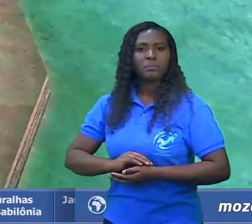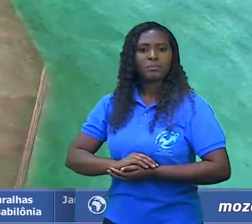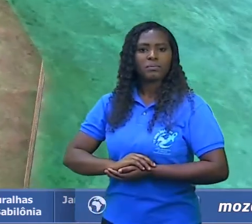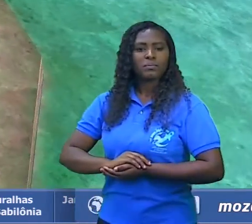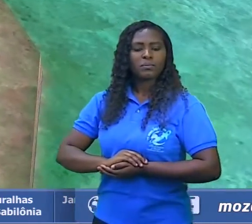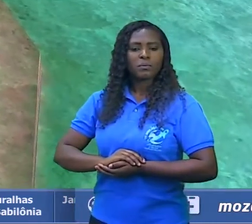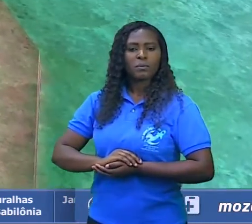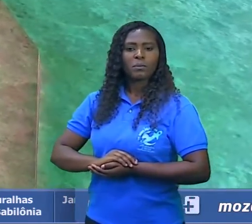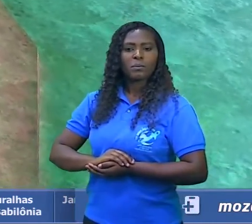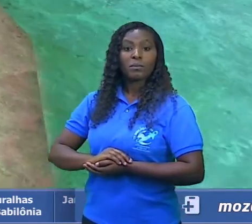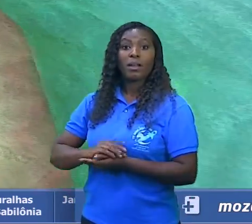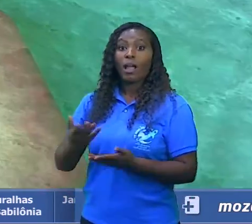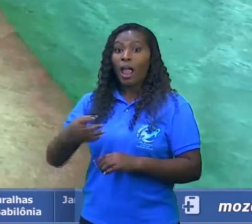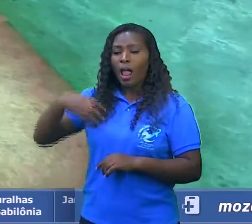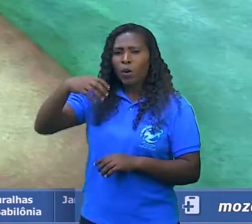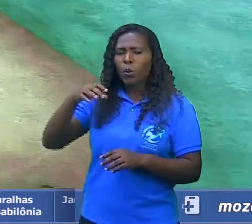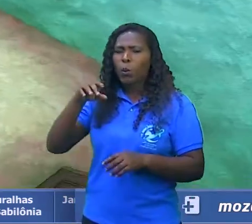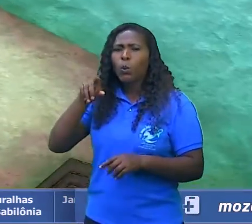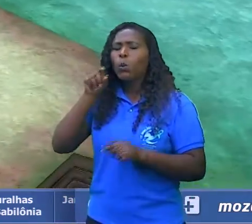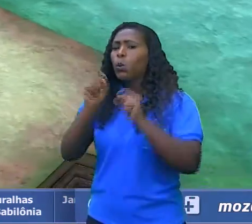de um rei.